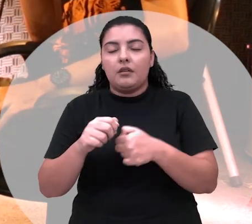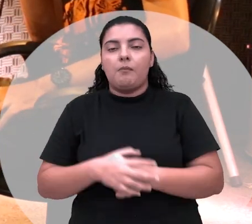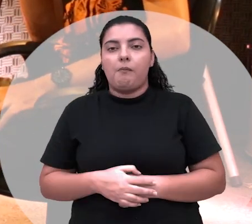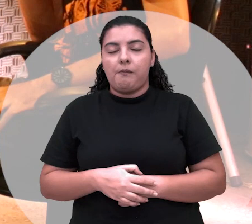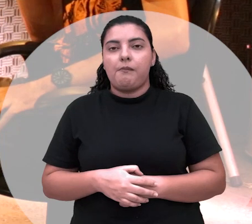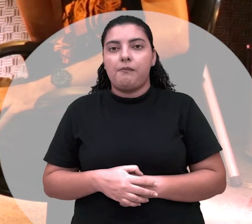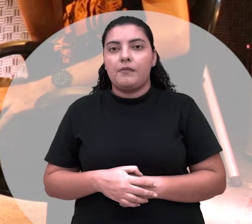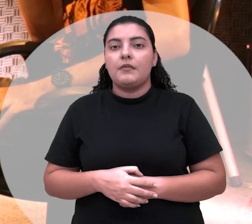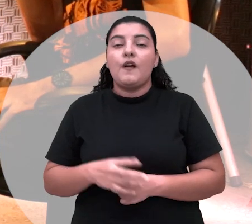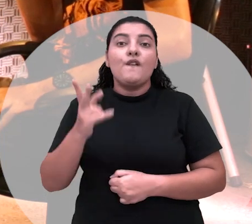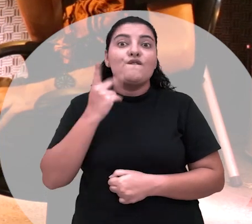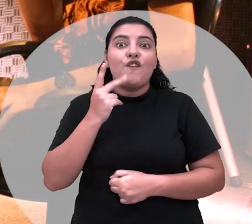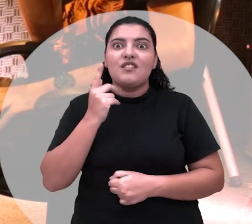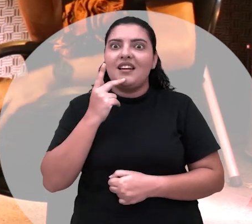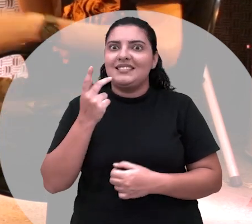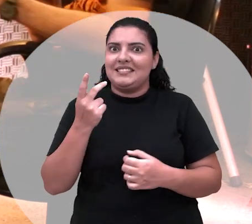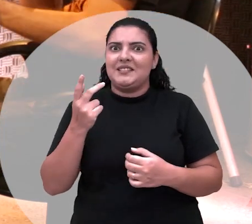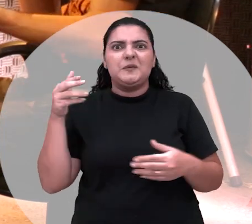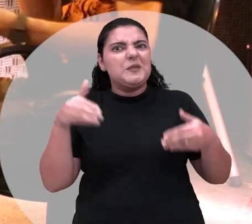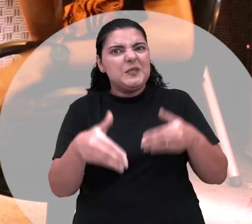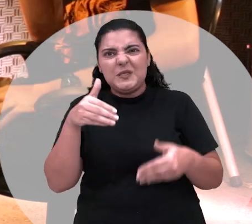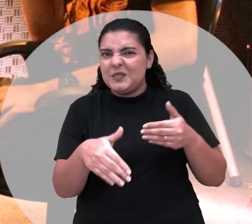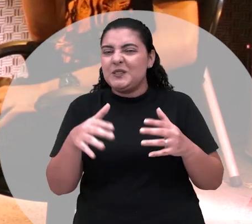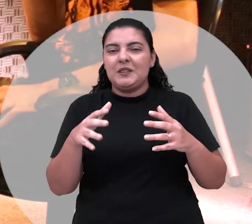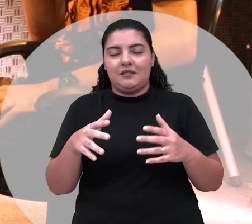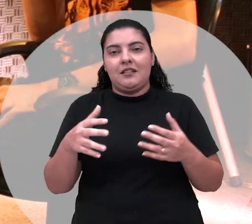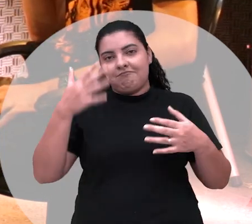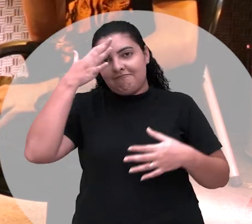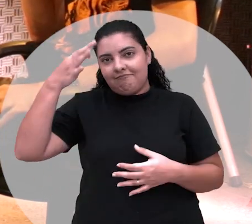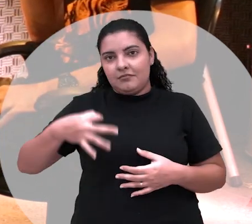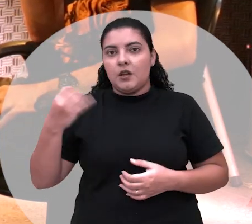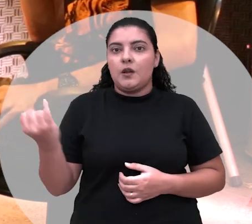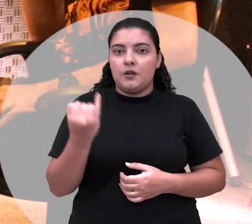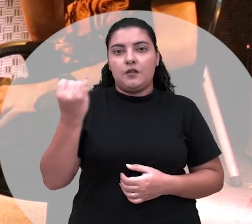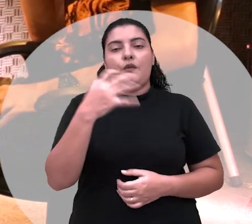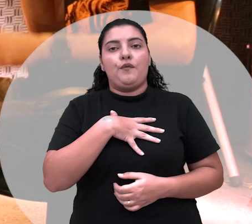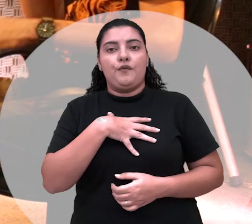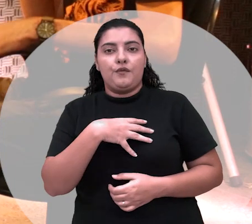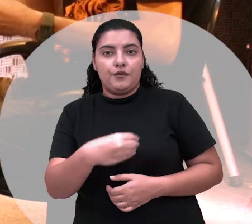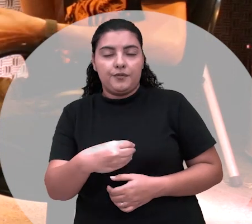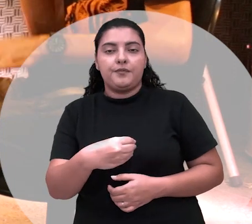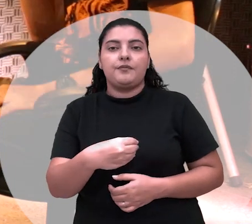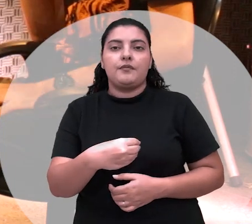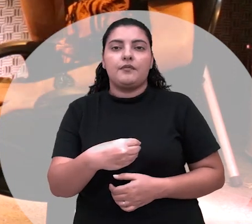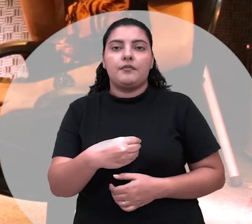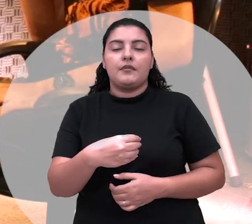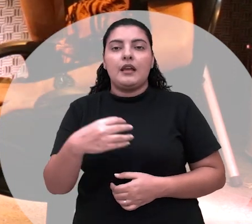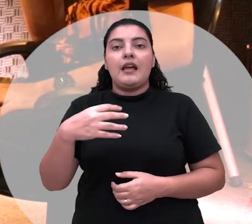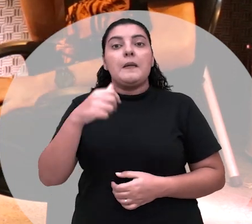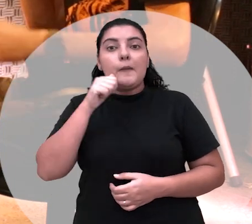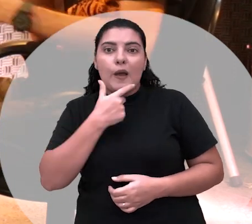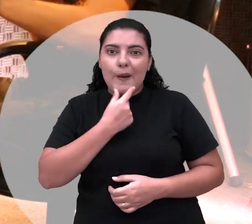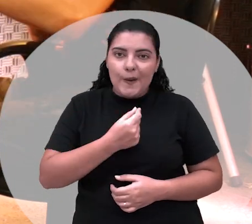por essa grande fortaleza quase toda a gente sabe agora a gente conseguiu compreender da importância dos filhos e das filhas de santo que a